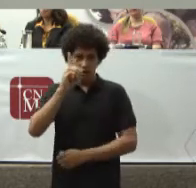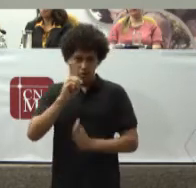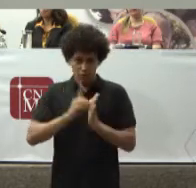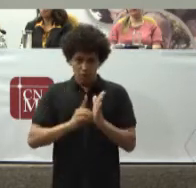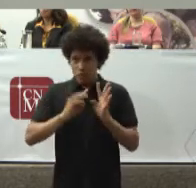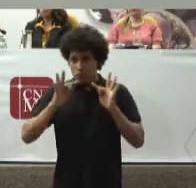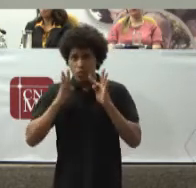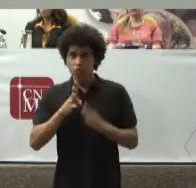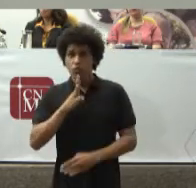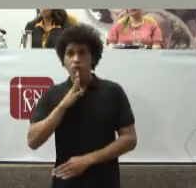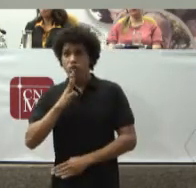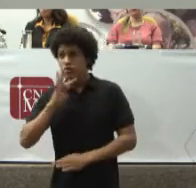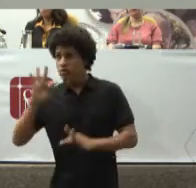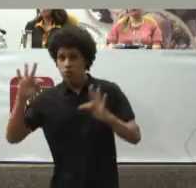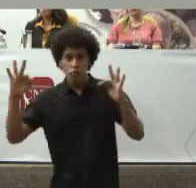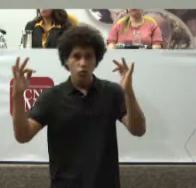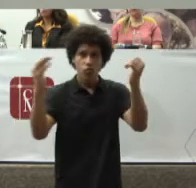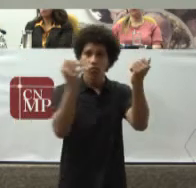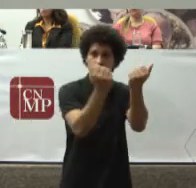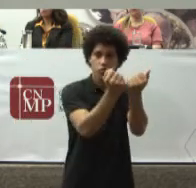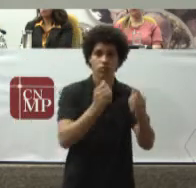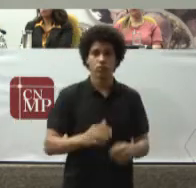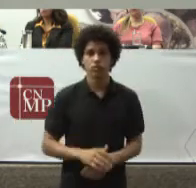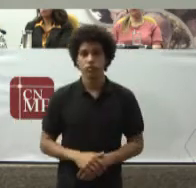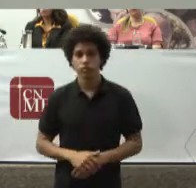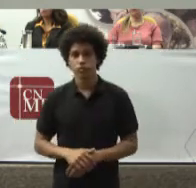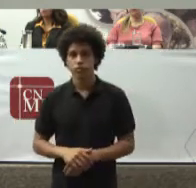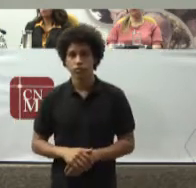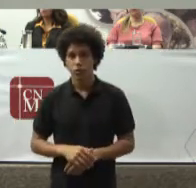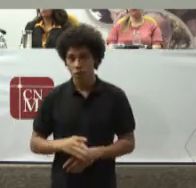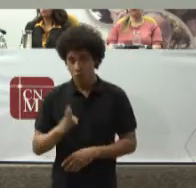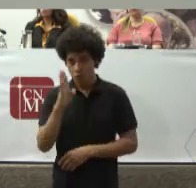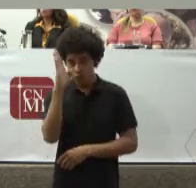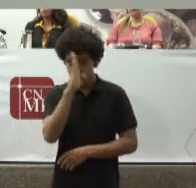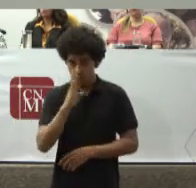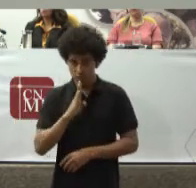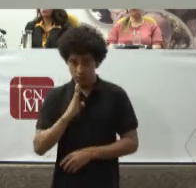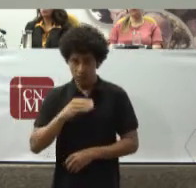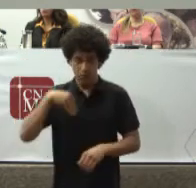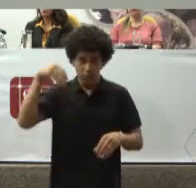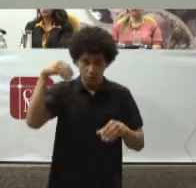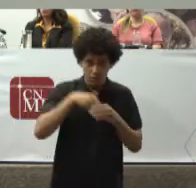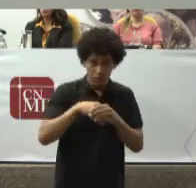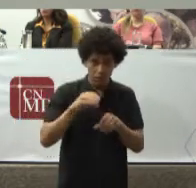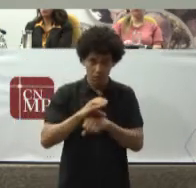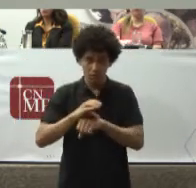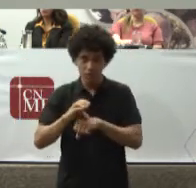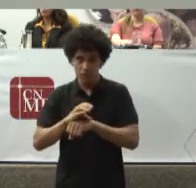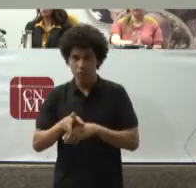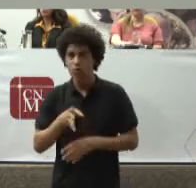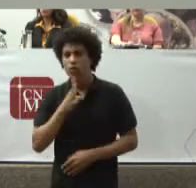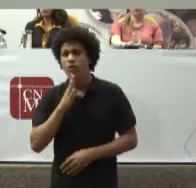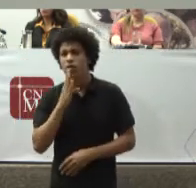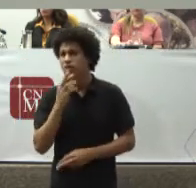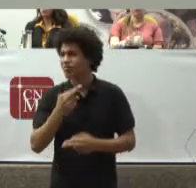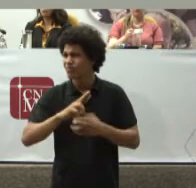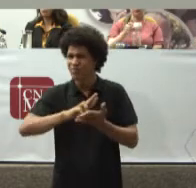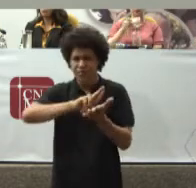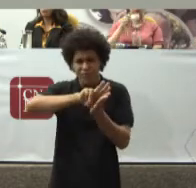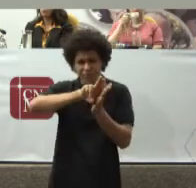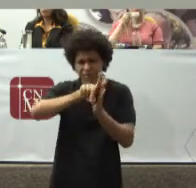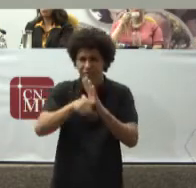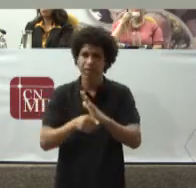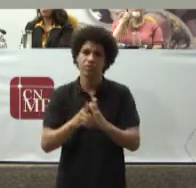legislações Em todo o mundo O Brasil Na sua constituição Reconhece vários direitos Econômicos Sociais E